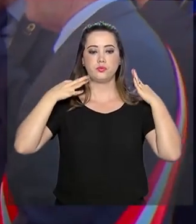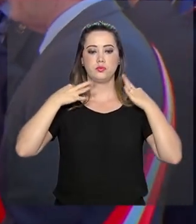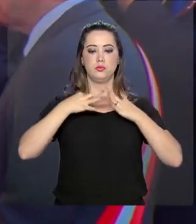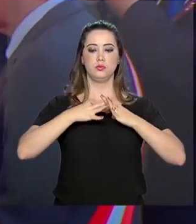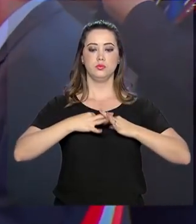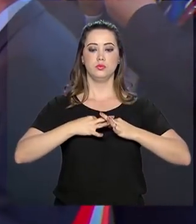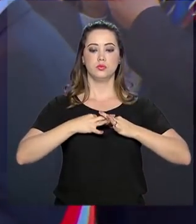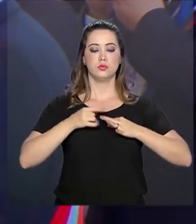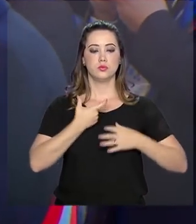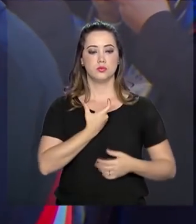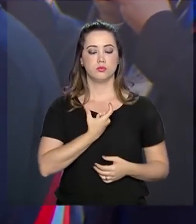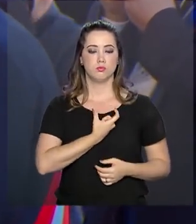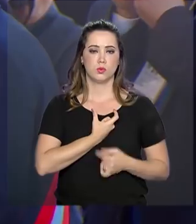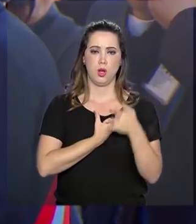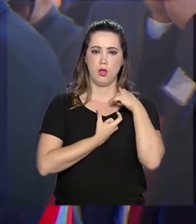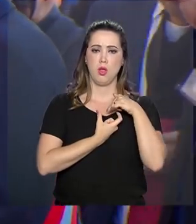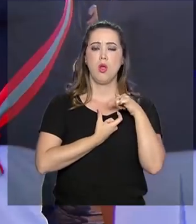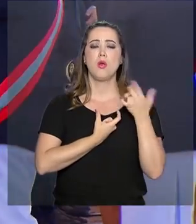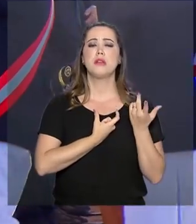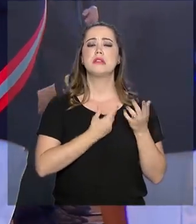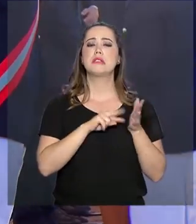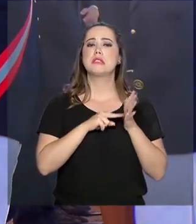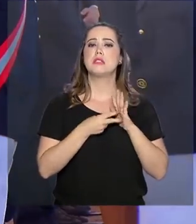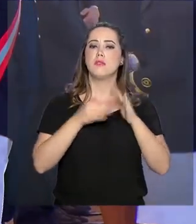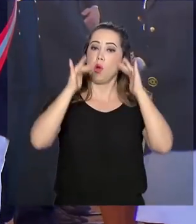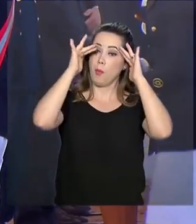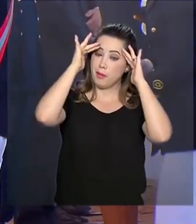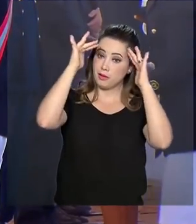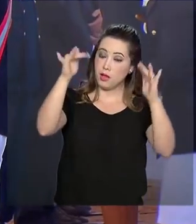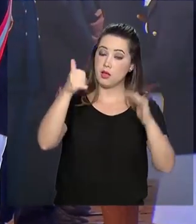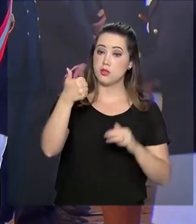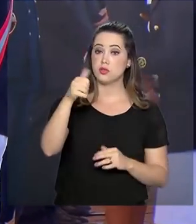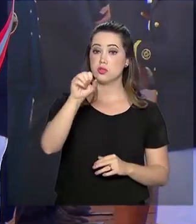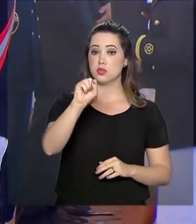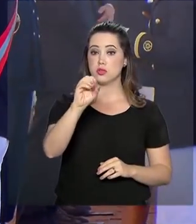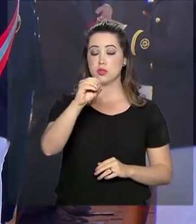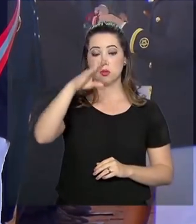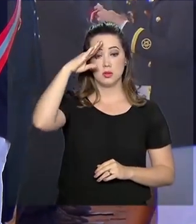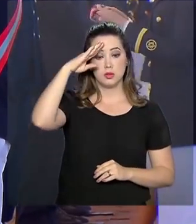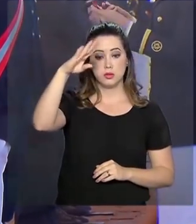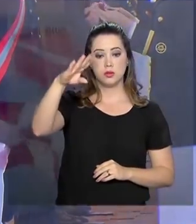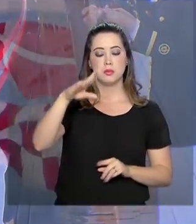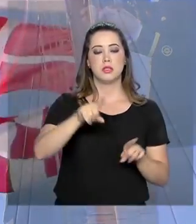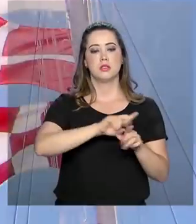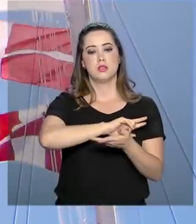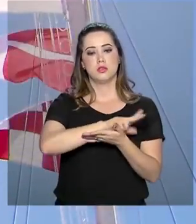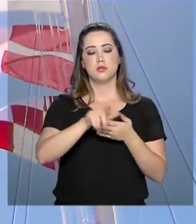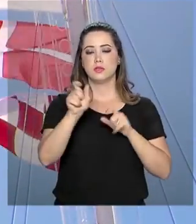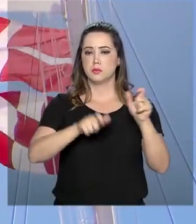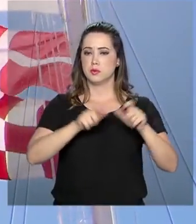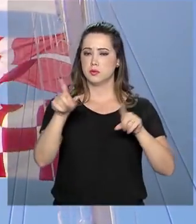condecorações da Ordem do Mérito Naval a 180 militares e civis.